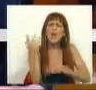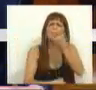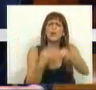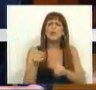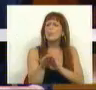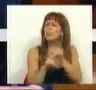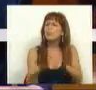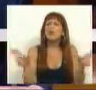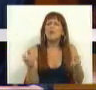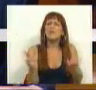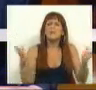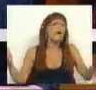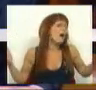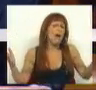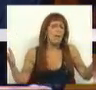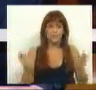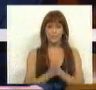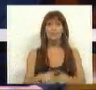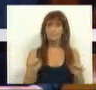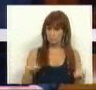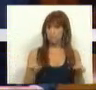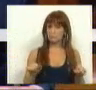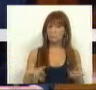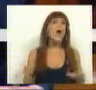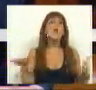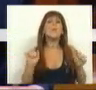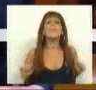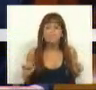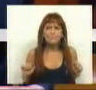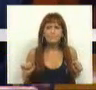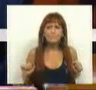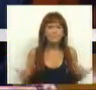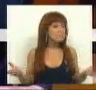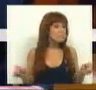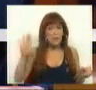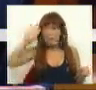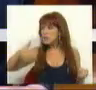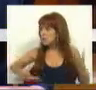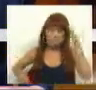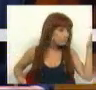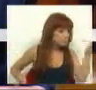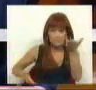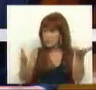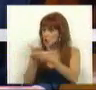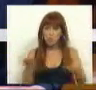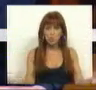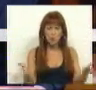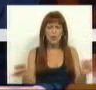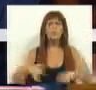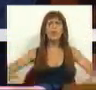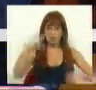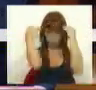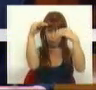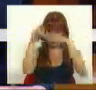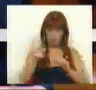avaliação do programa Novas Oportunidades? Sim, onde é que está? Ninguém sabe onde está esse estudo, mas